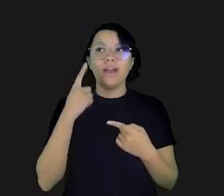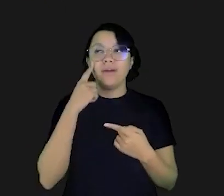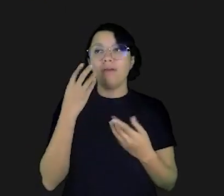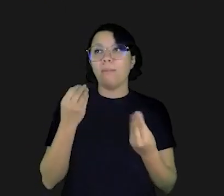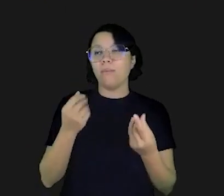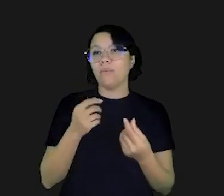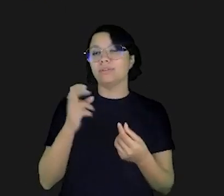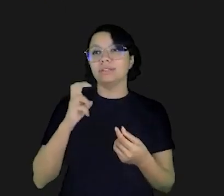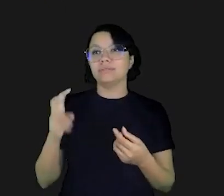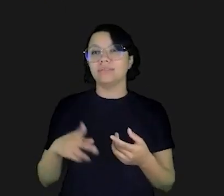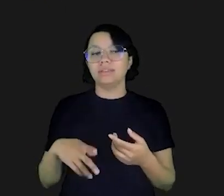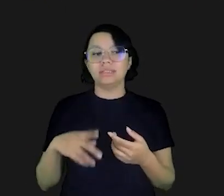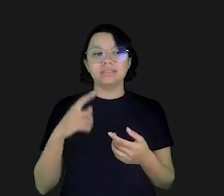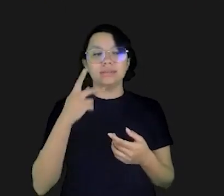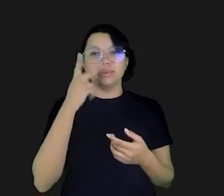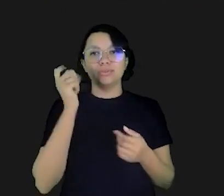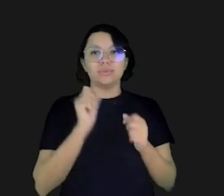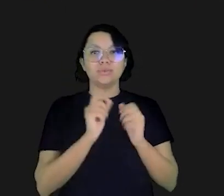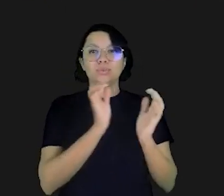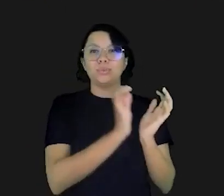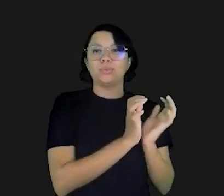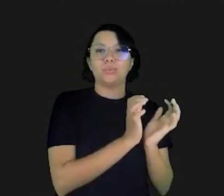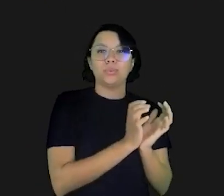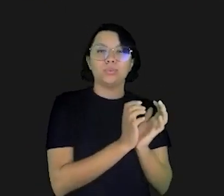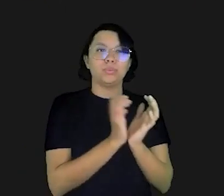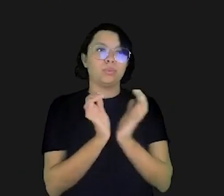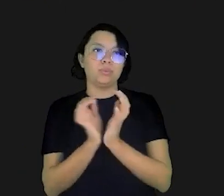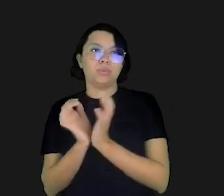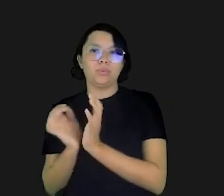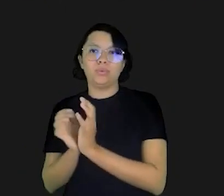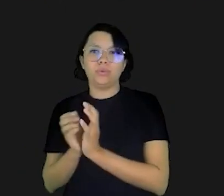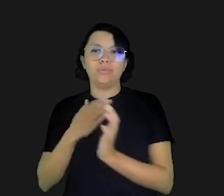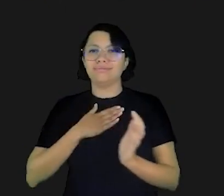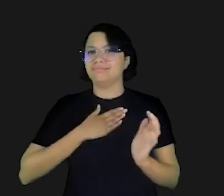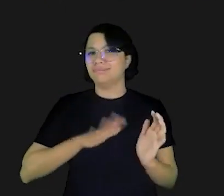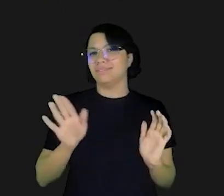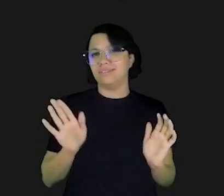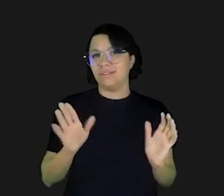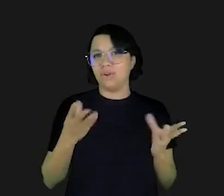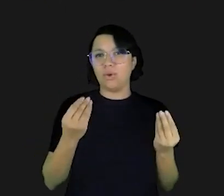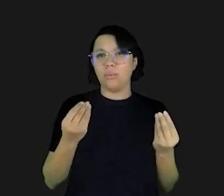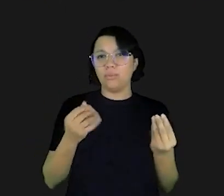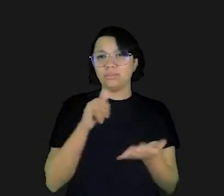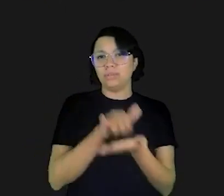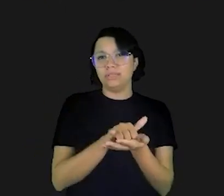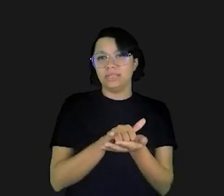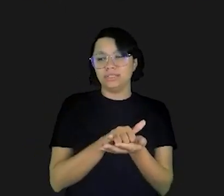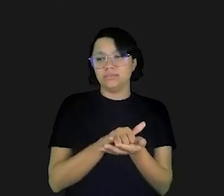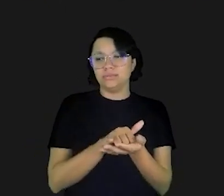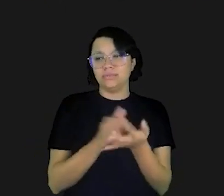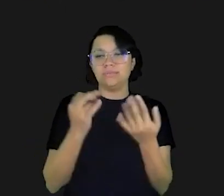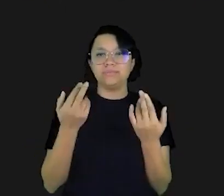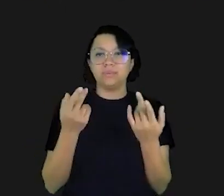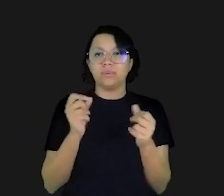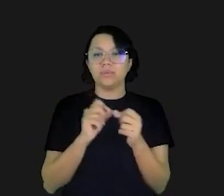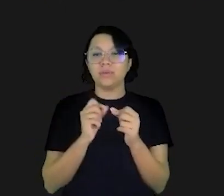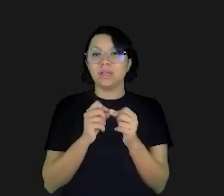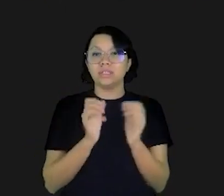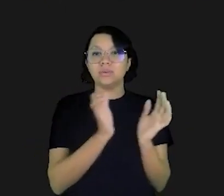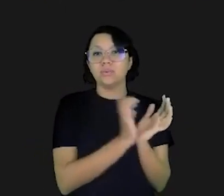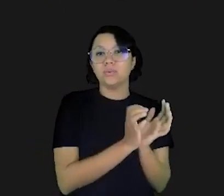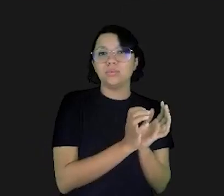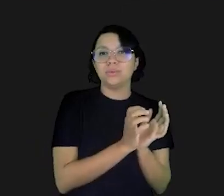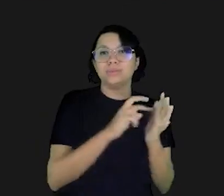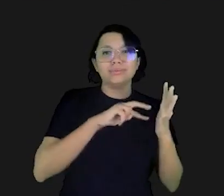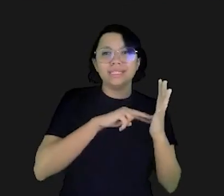significativa porque a gente vê muitas vezes as pessoas fazendo agrupamentos e isso é o que eu por exemplo desgosto em muitos dos aplicativos